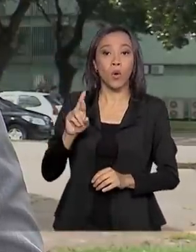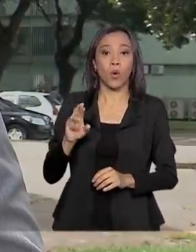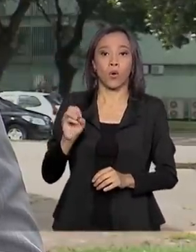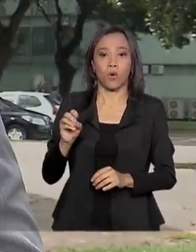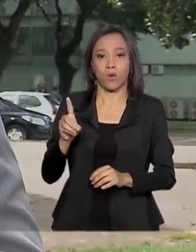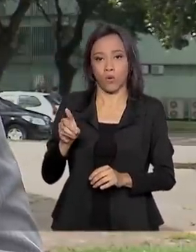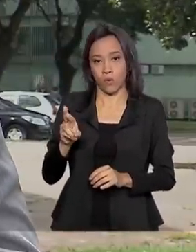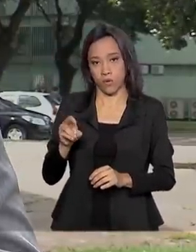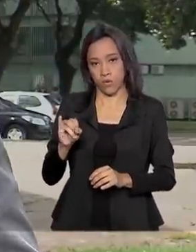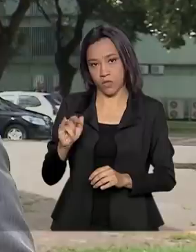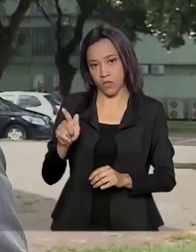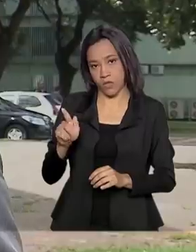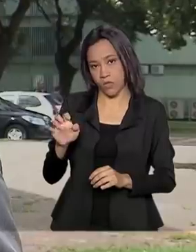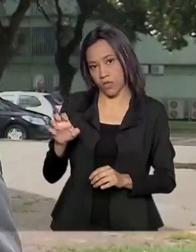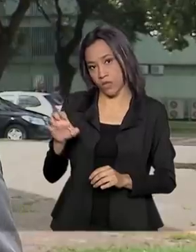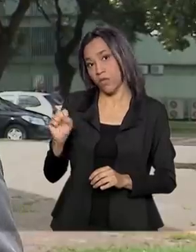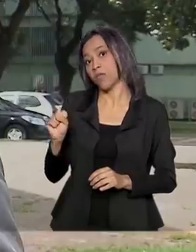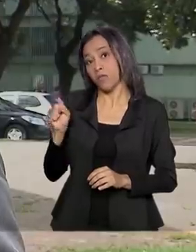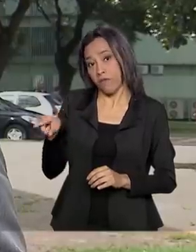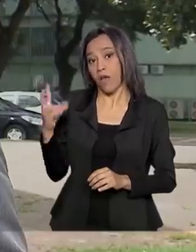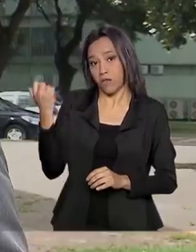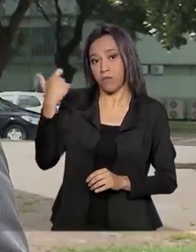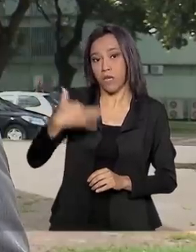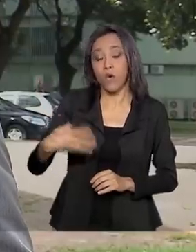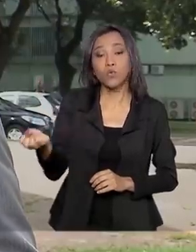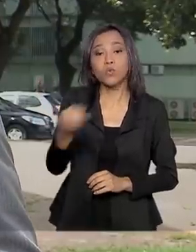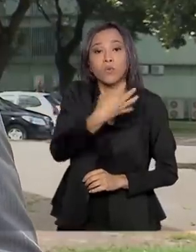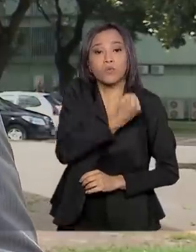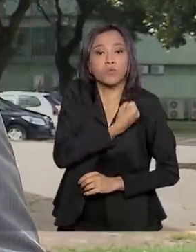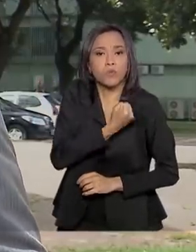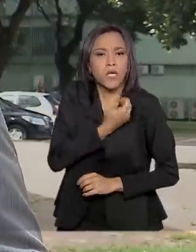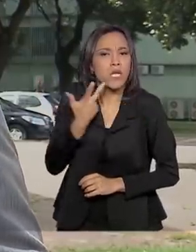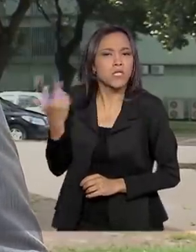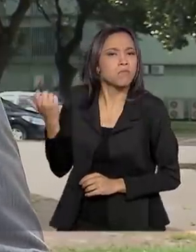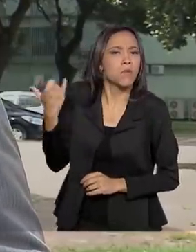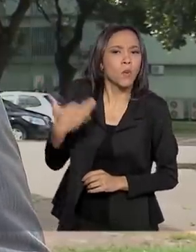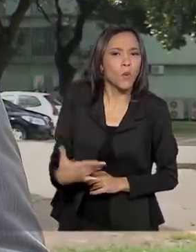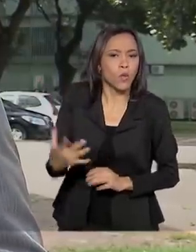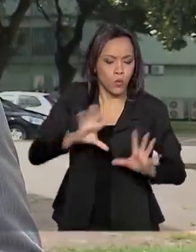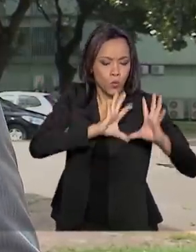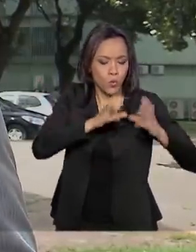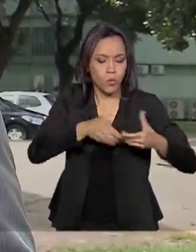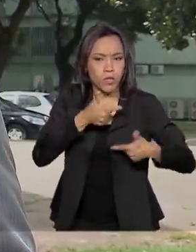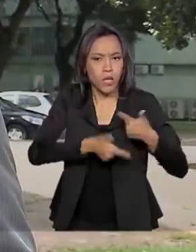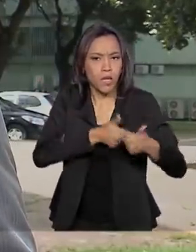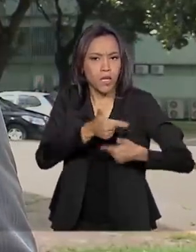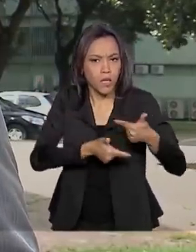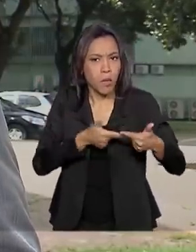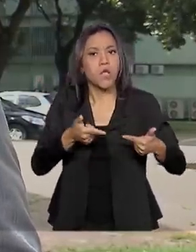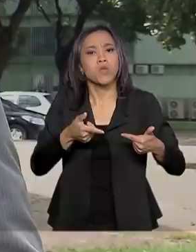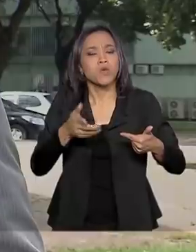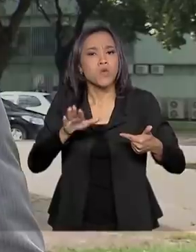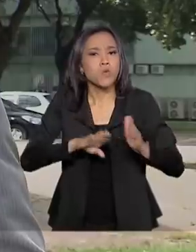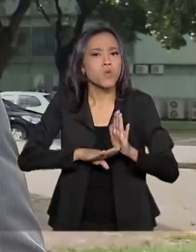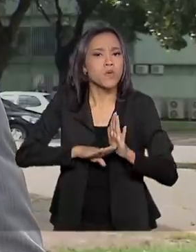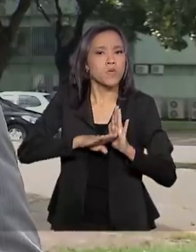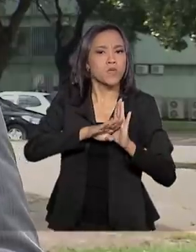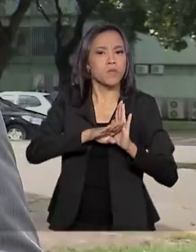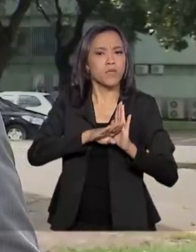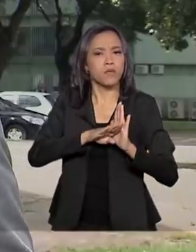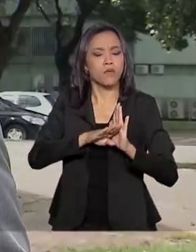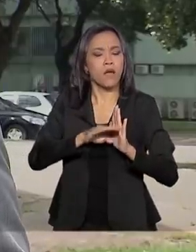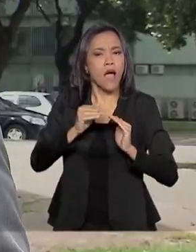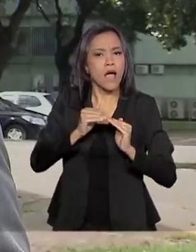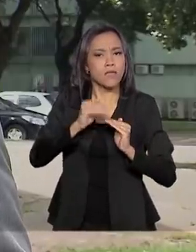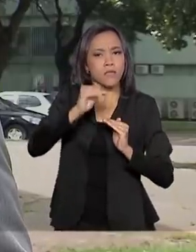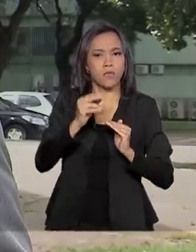estar presente nessa coletiva para comentar os novos números, disse que a equipe econômica trabalha com um crescimento acima de 2% do